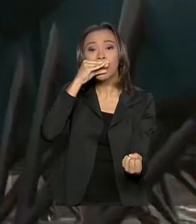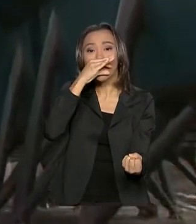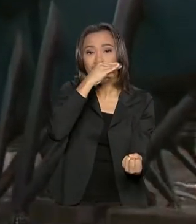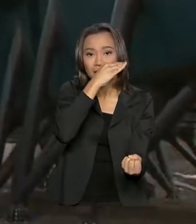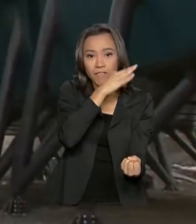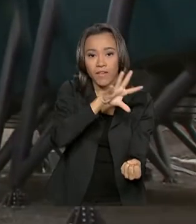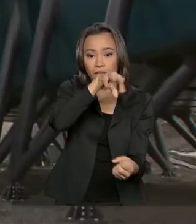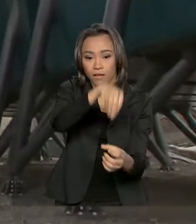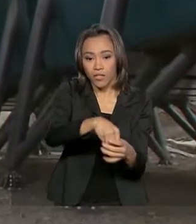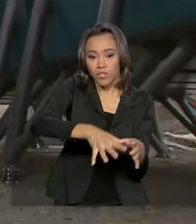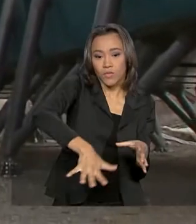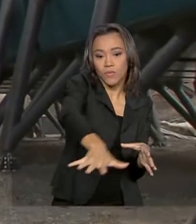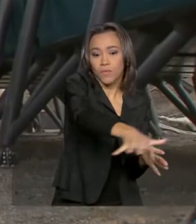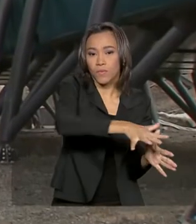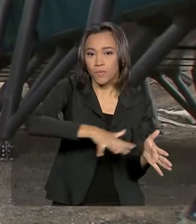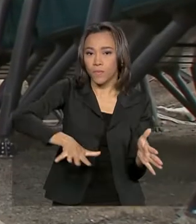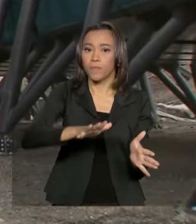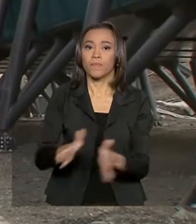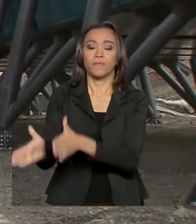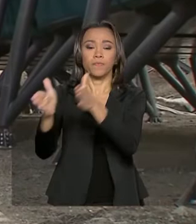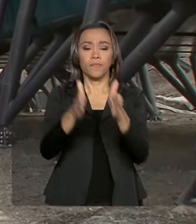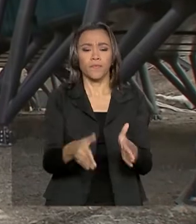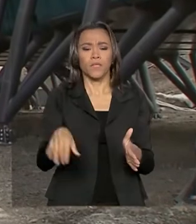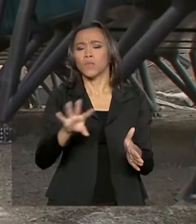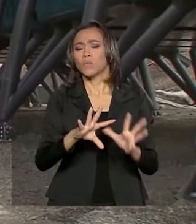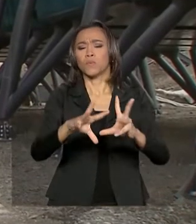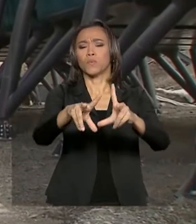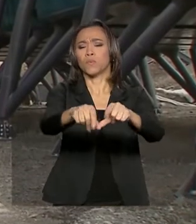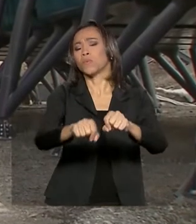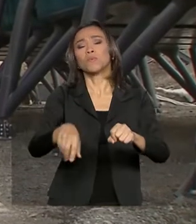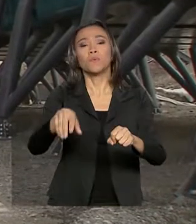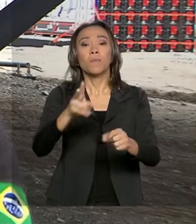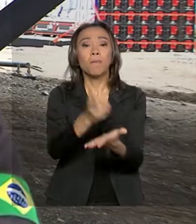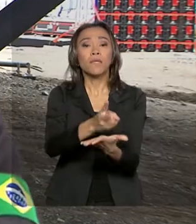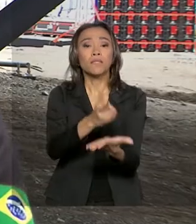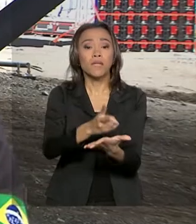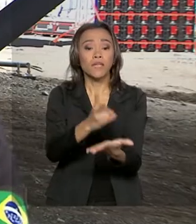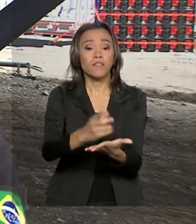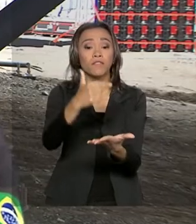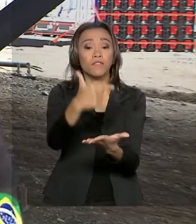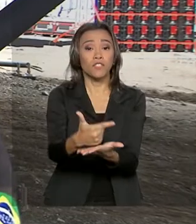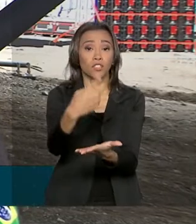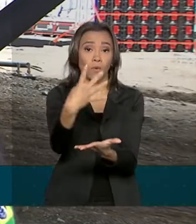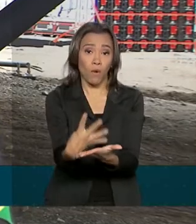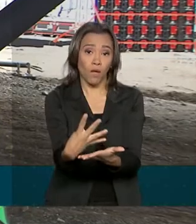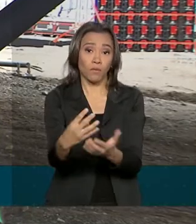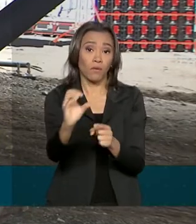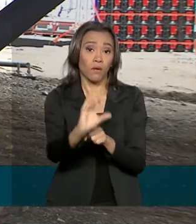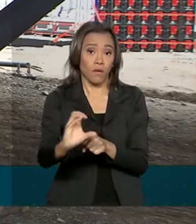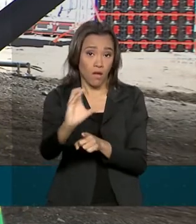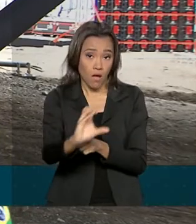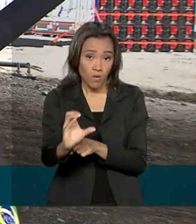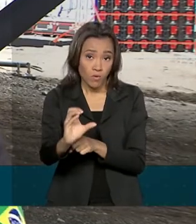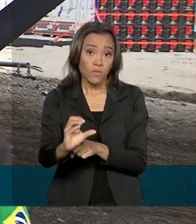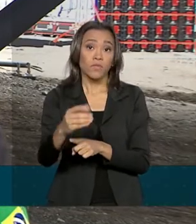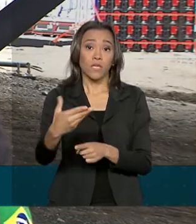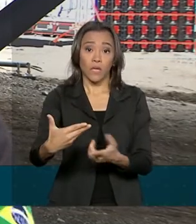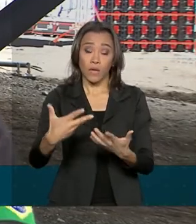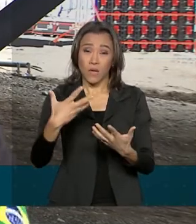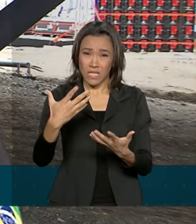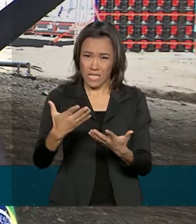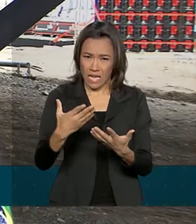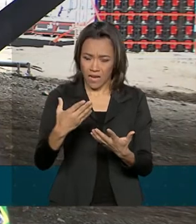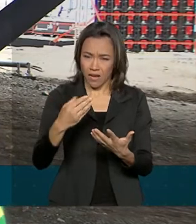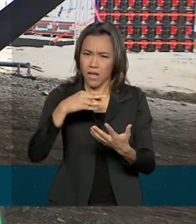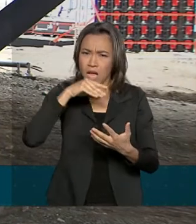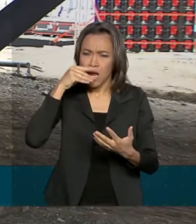Toda a estação está sendo mantida a temperatura de 24 graus apenas com esse calor que seria desperdiçado,